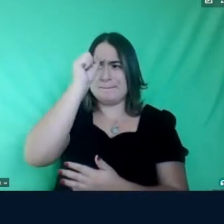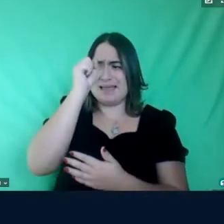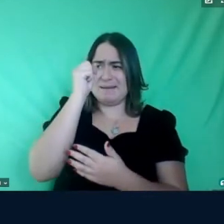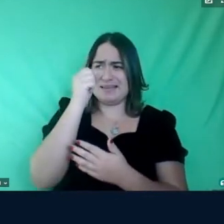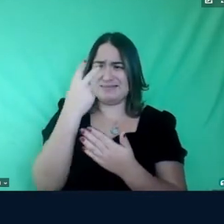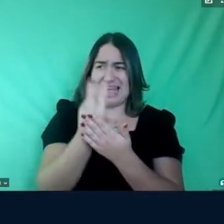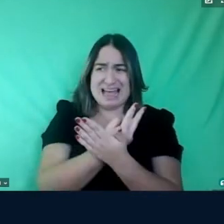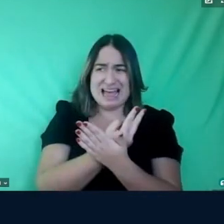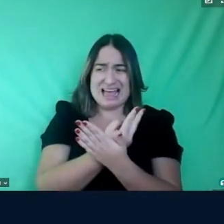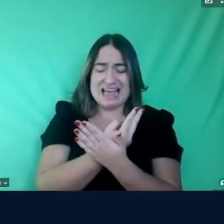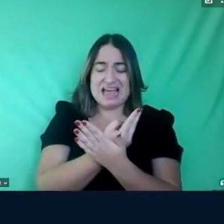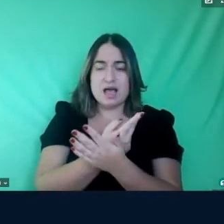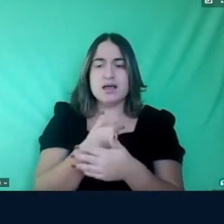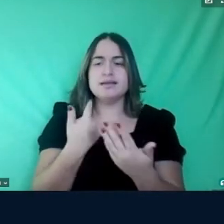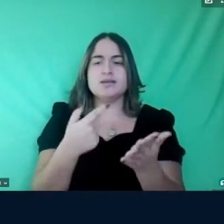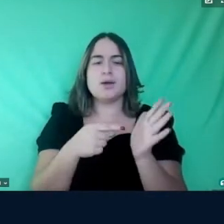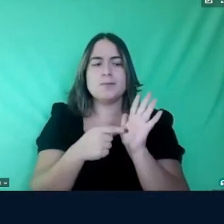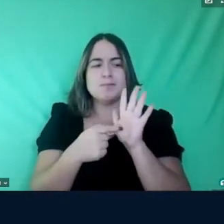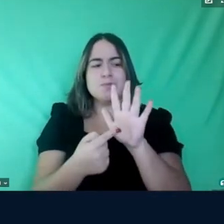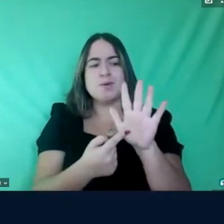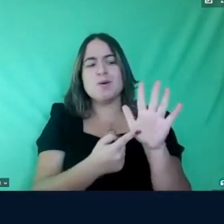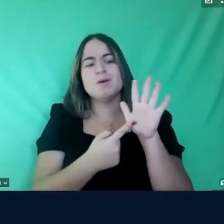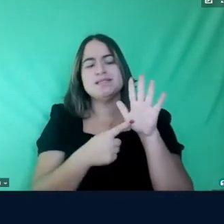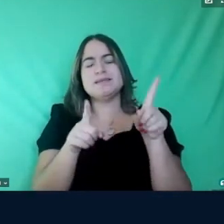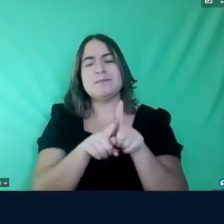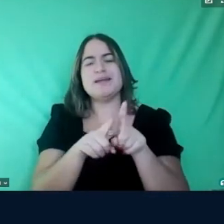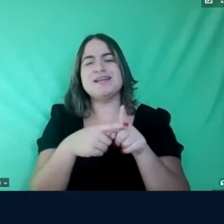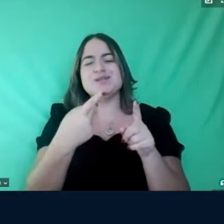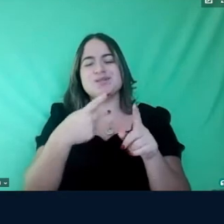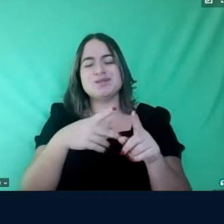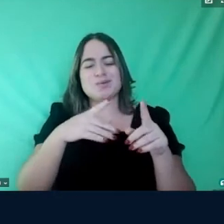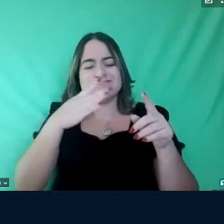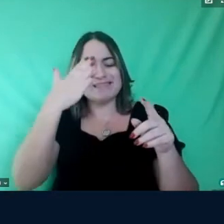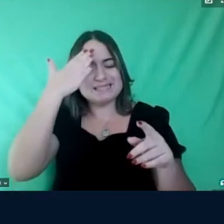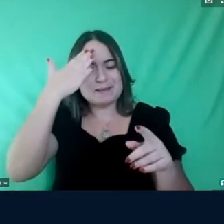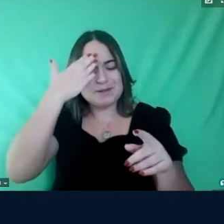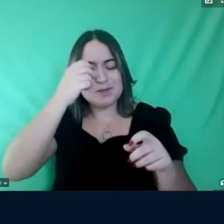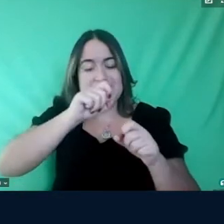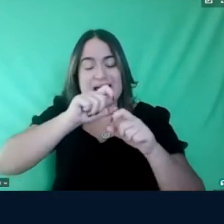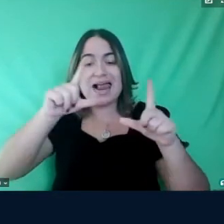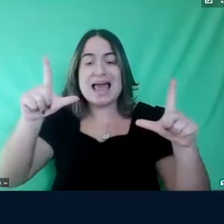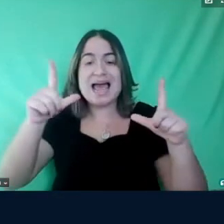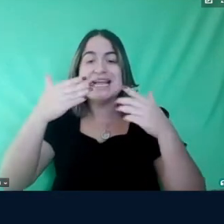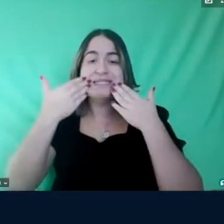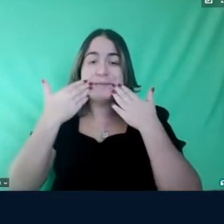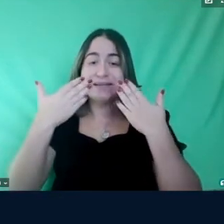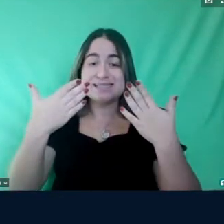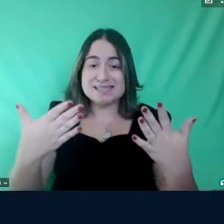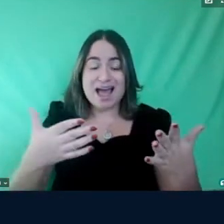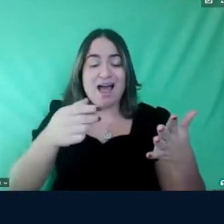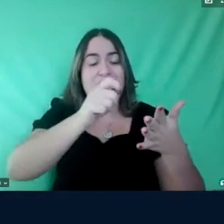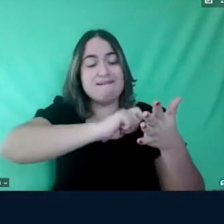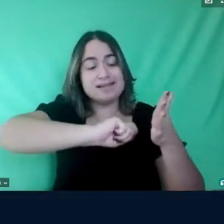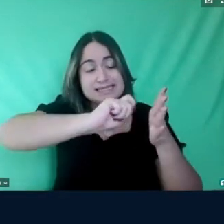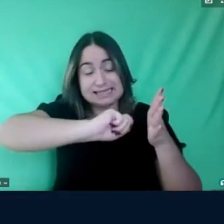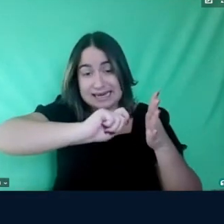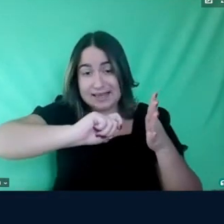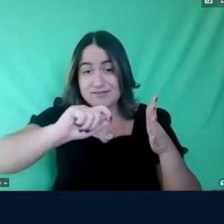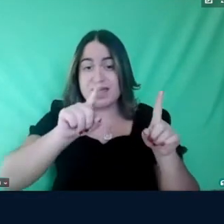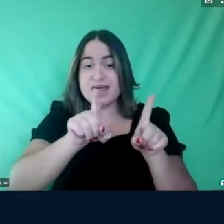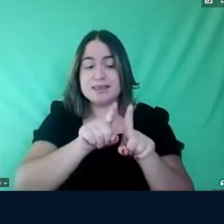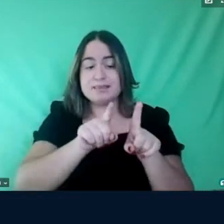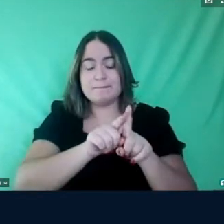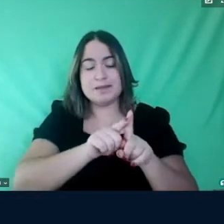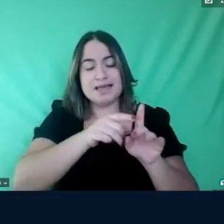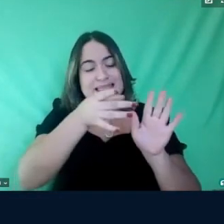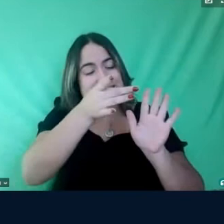Então, eu destaco também esse domínio que você tem na hora de apresentar, na hora de escrever, na hora de discorrer